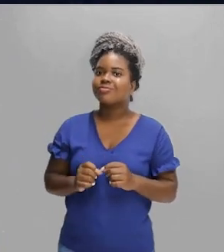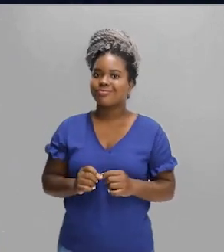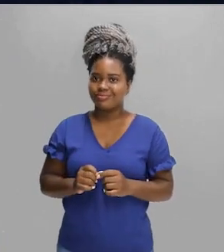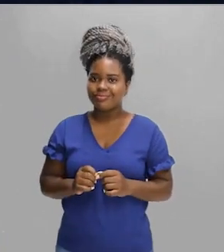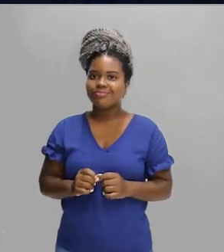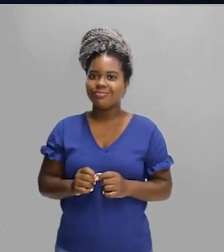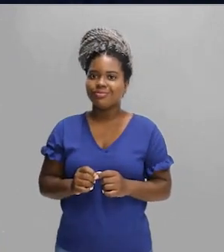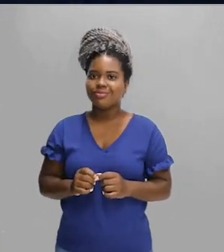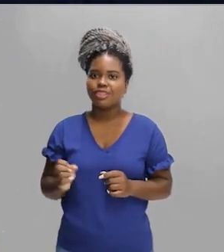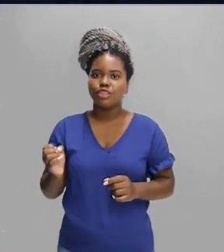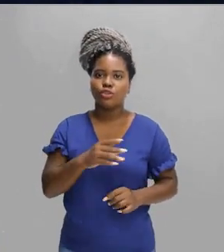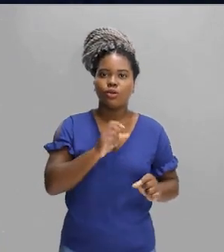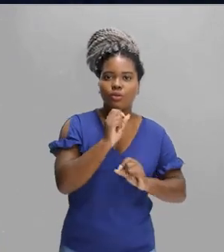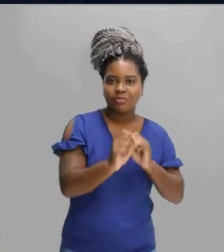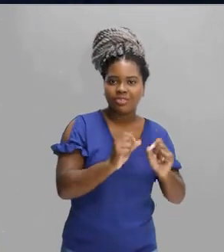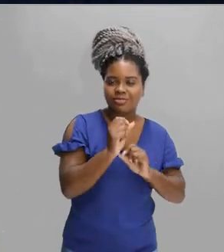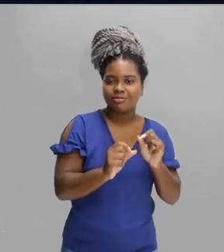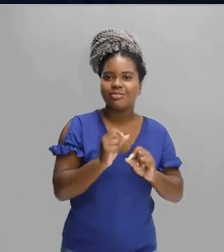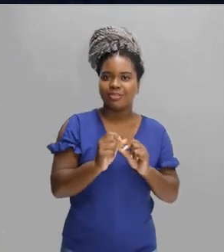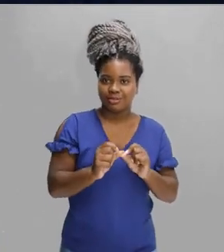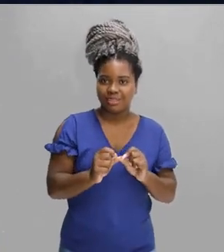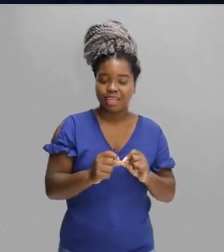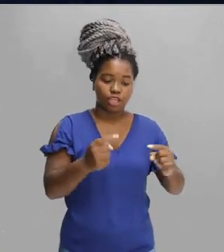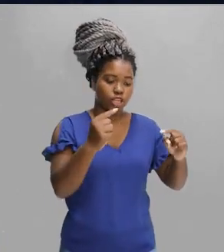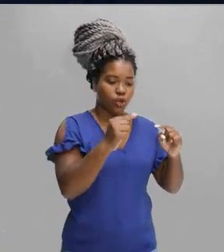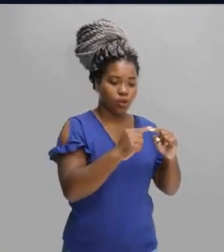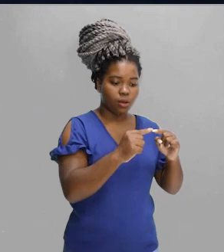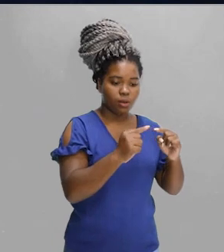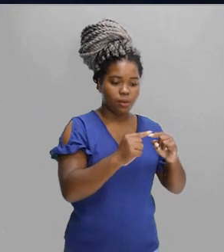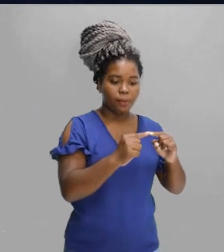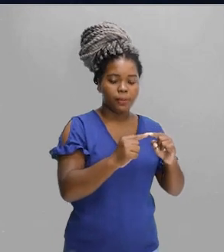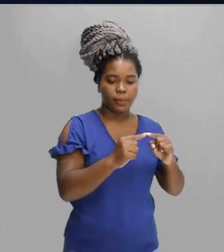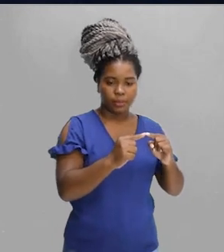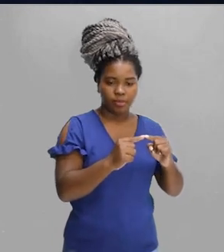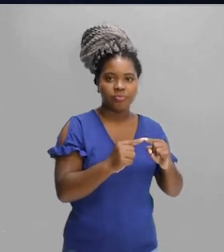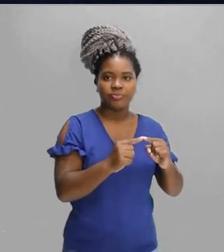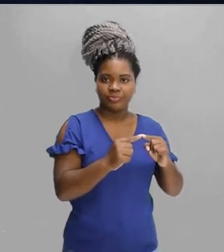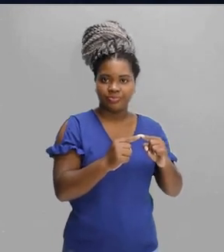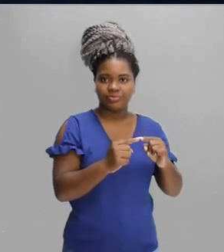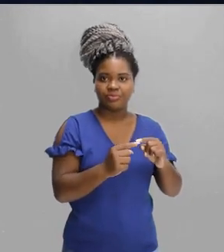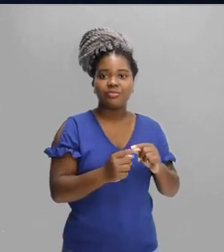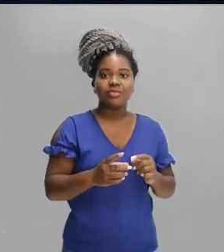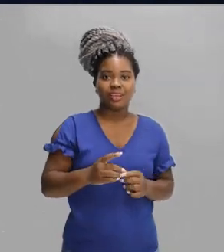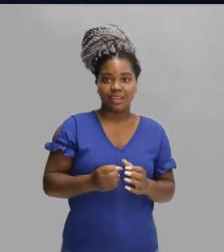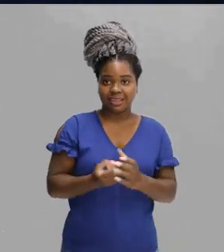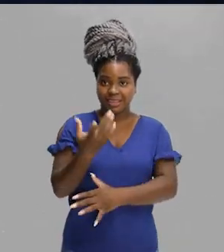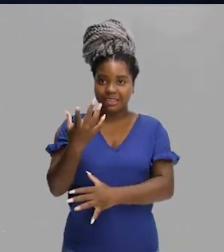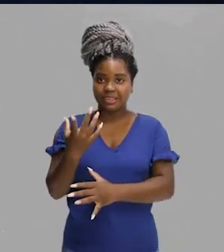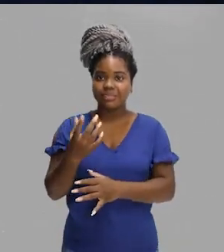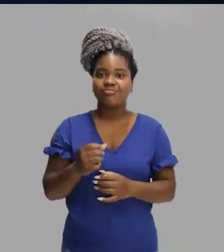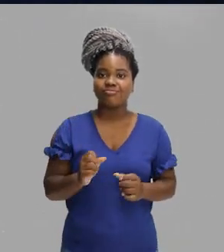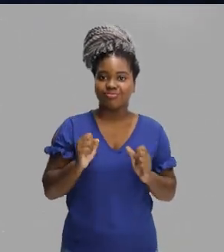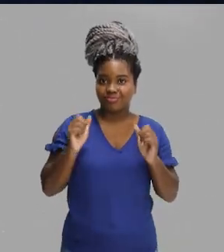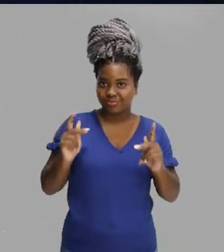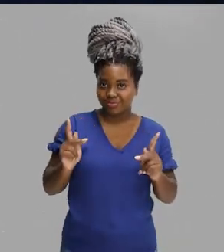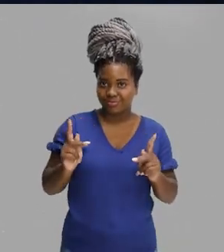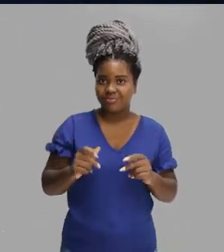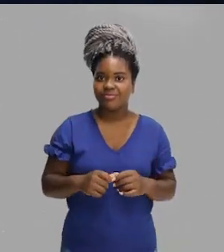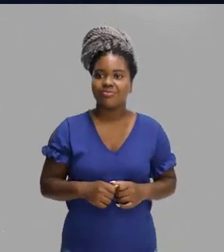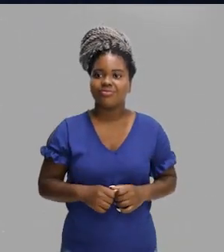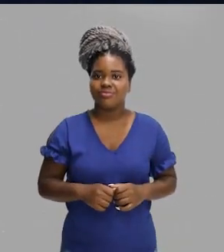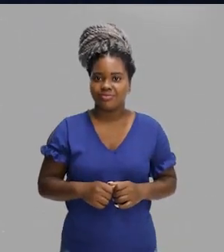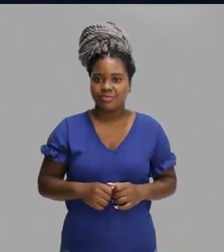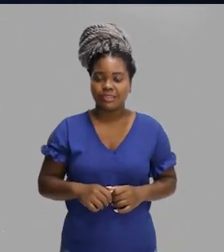novo fenômeno que combina as definições de coisas com coisas já existentes. Então,